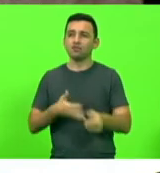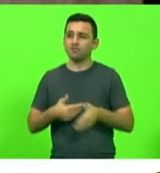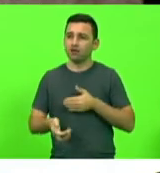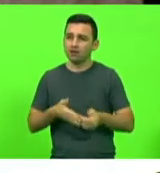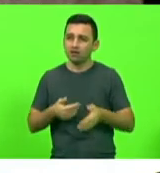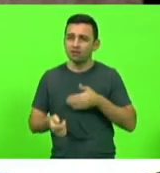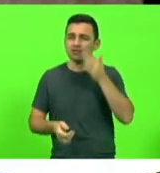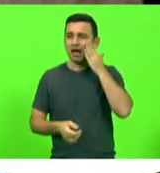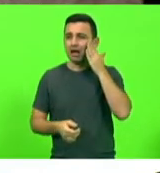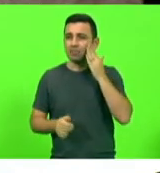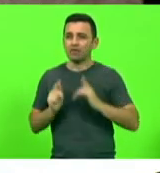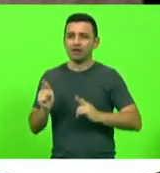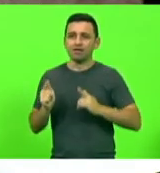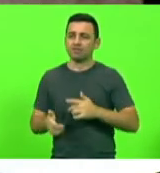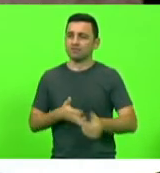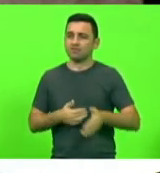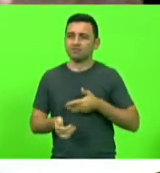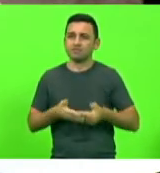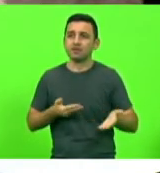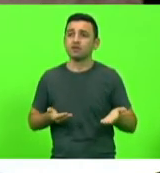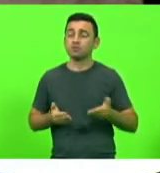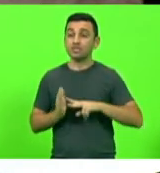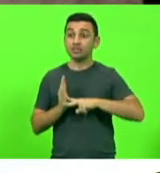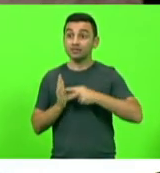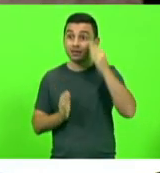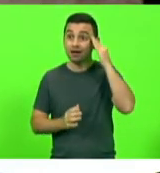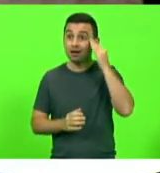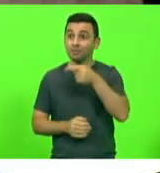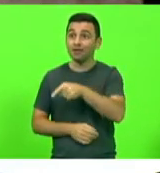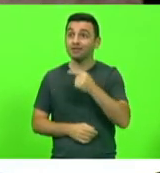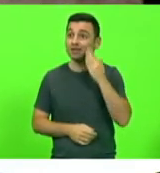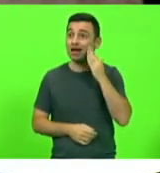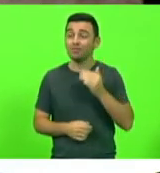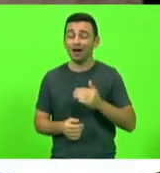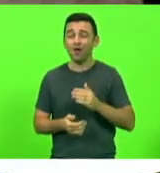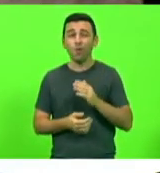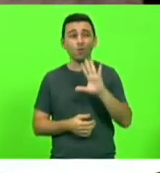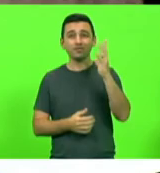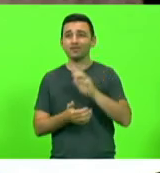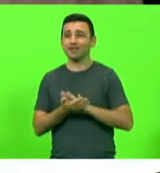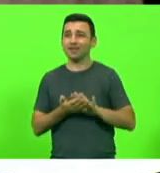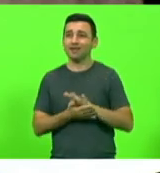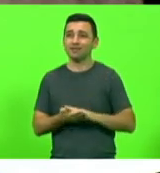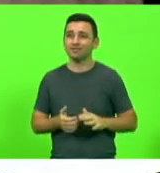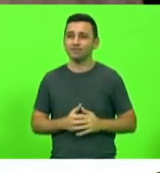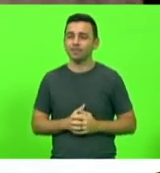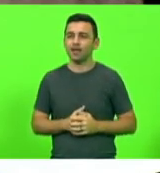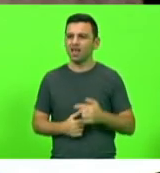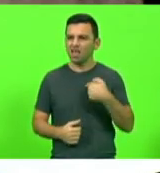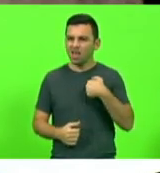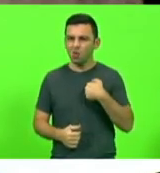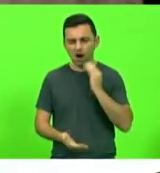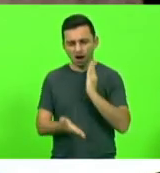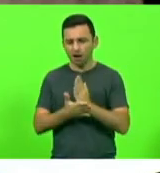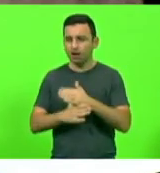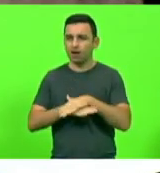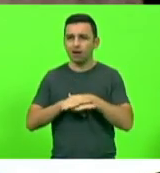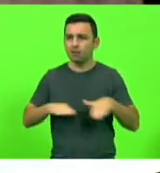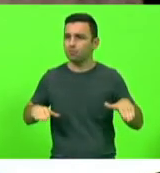podem fazer a greve que quiser, o sindicato sabe que nada vai acontecer, eu romperia esse ciclo, talvez